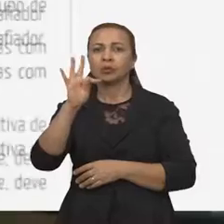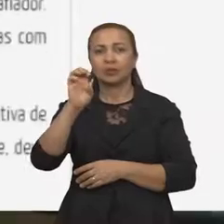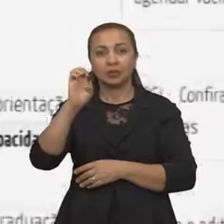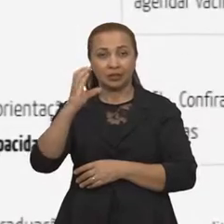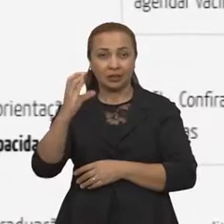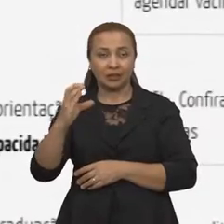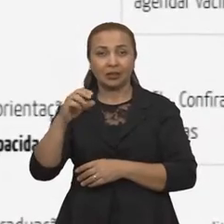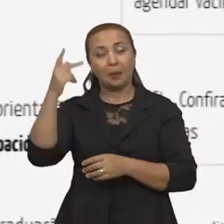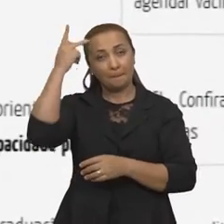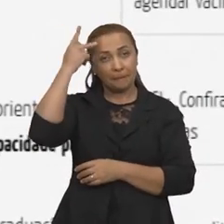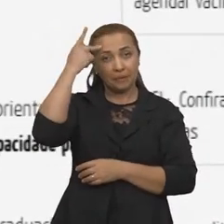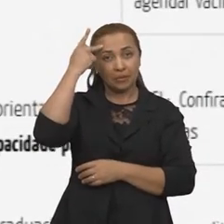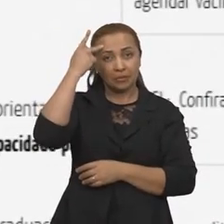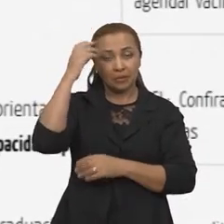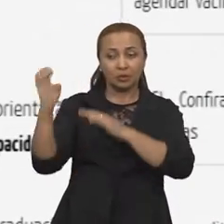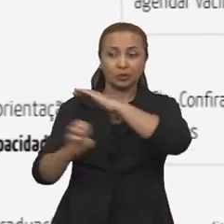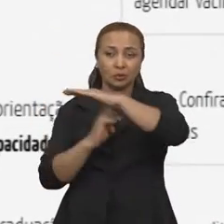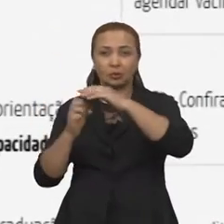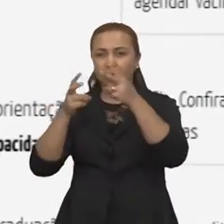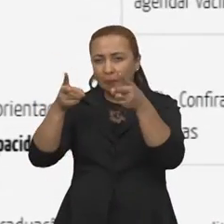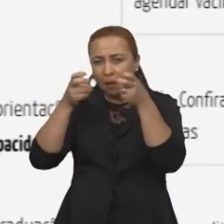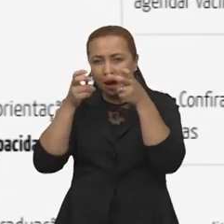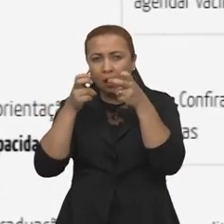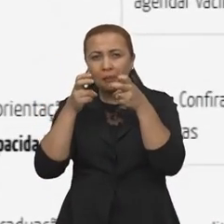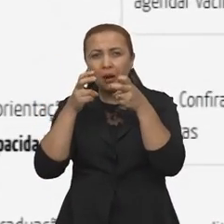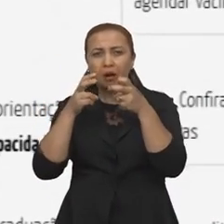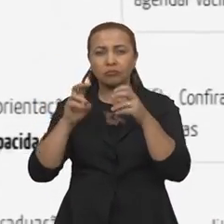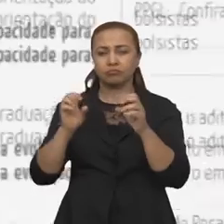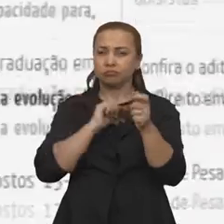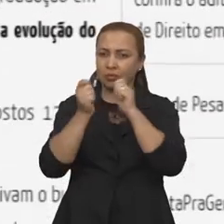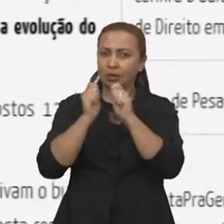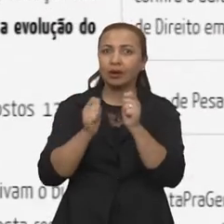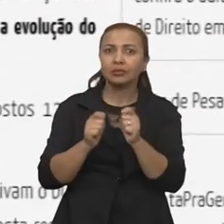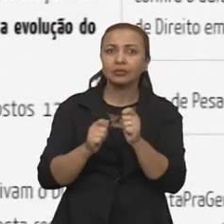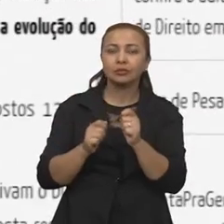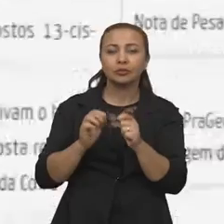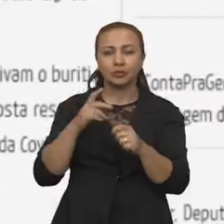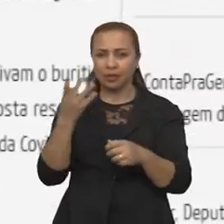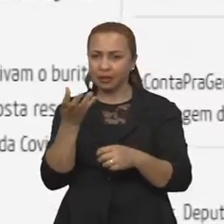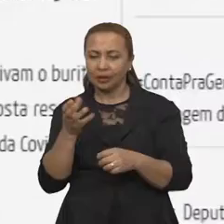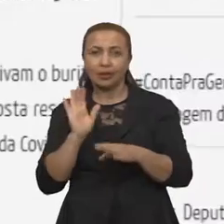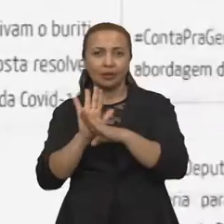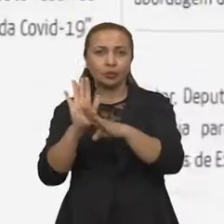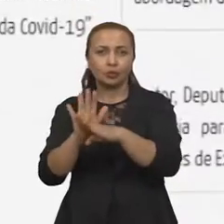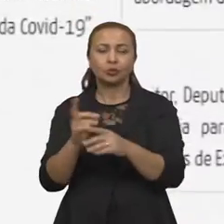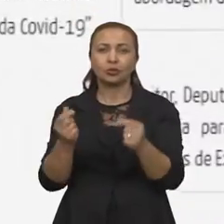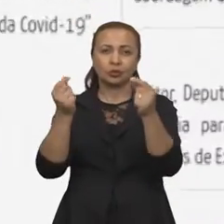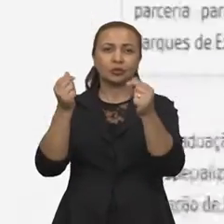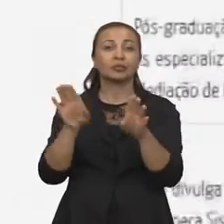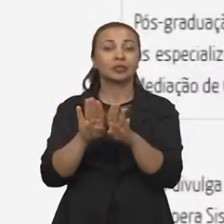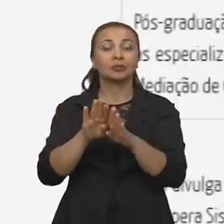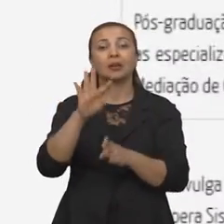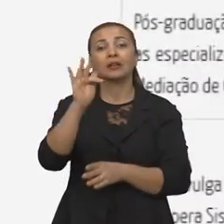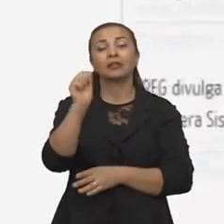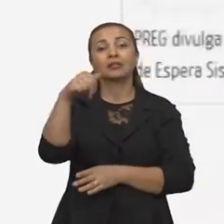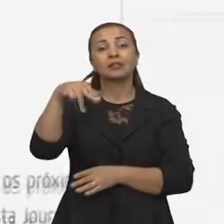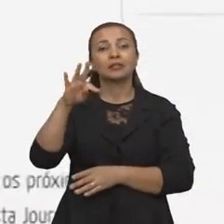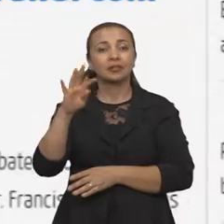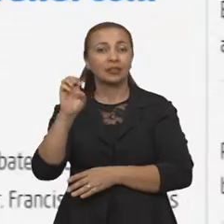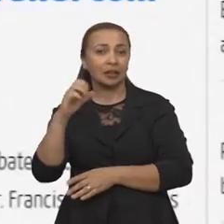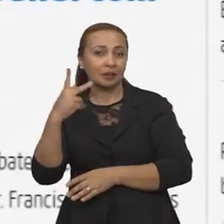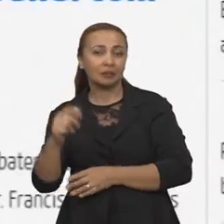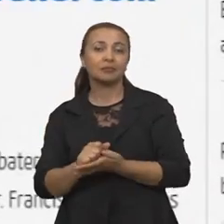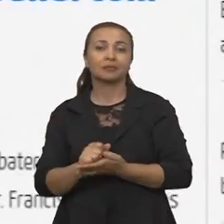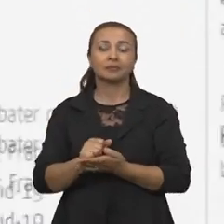paulista, a empresa viu essa reportagem e resolveu financiar, bem como a FAPEP, que é a Fundação de Amparo à